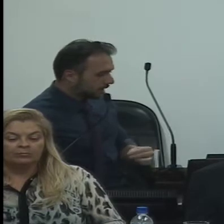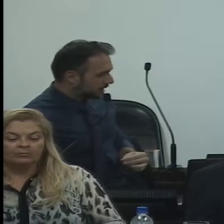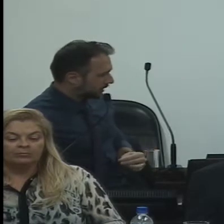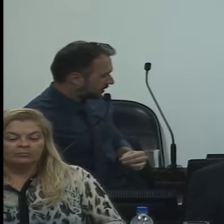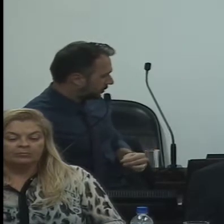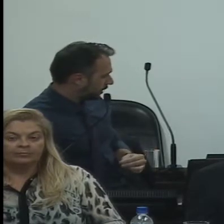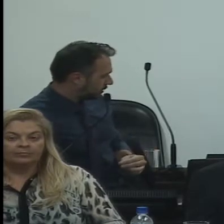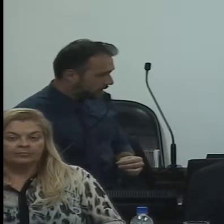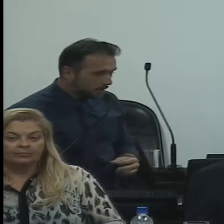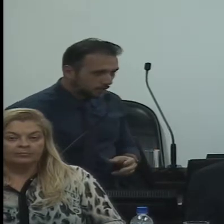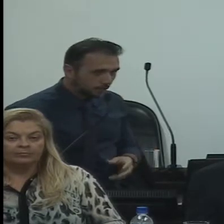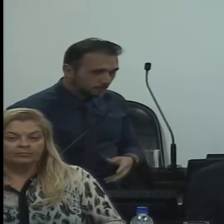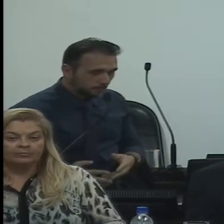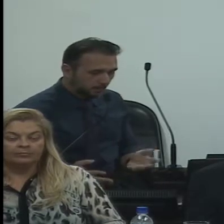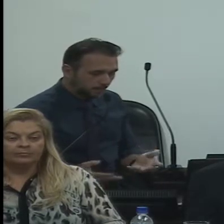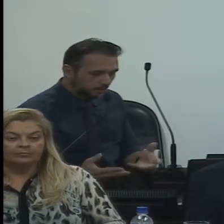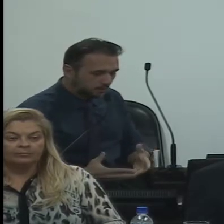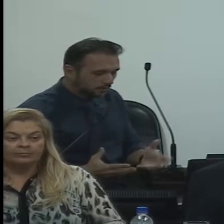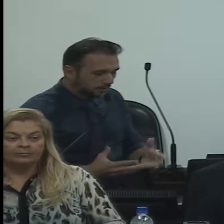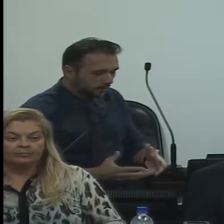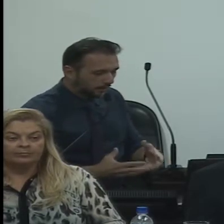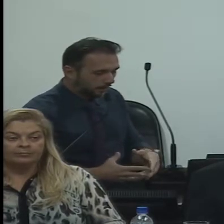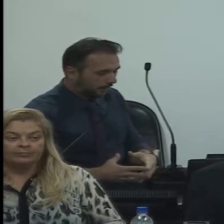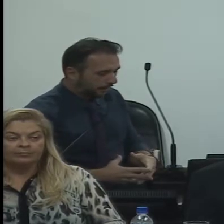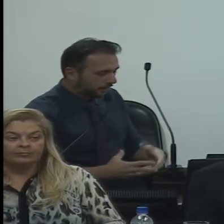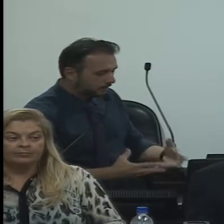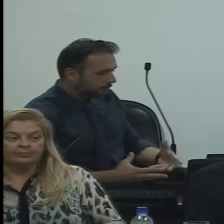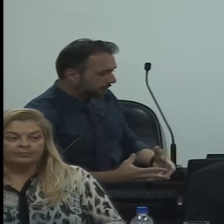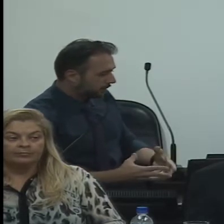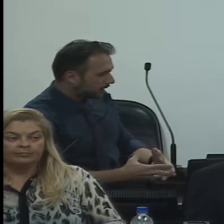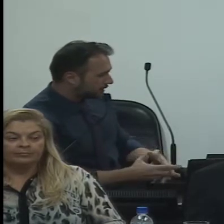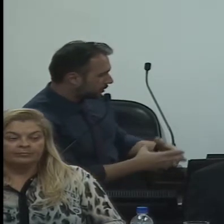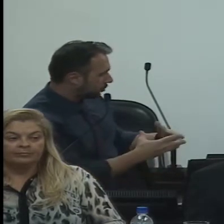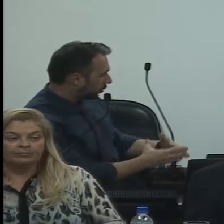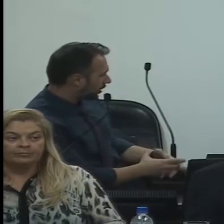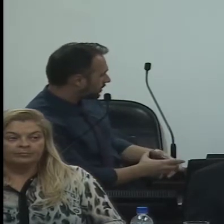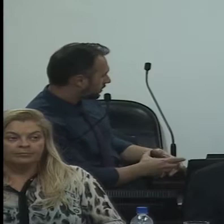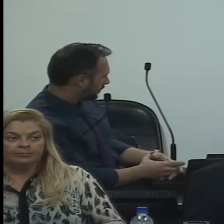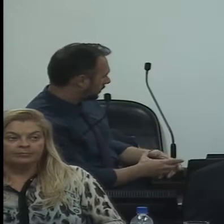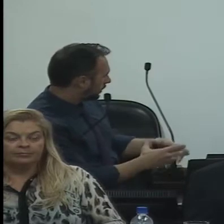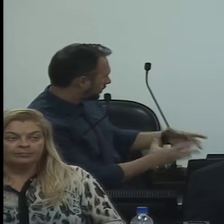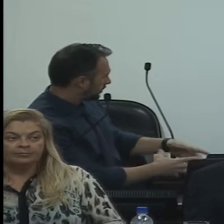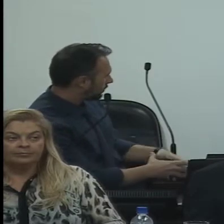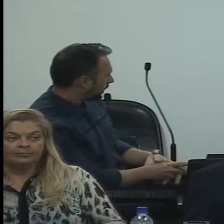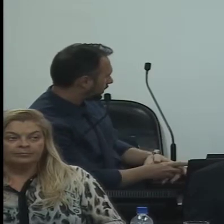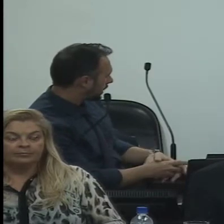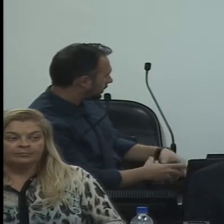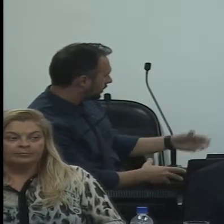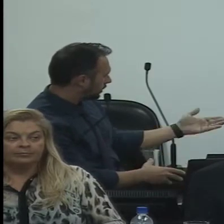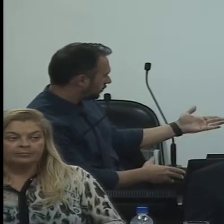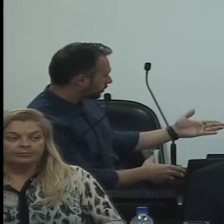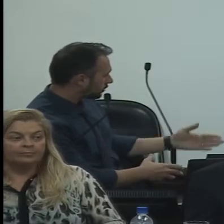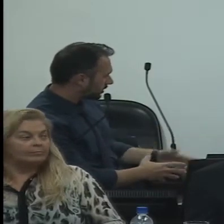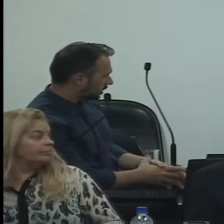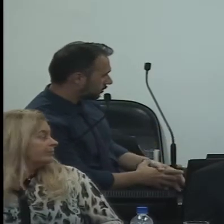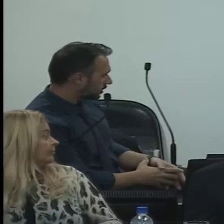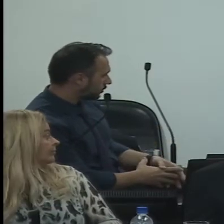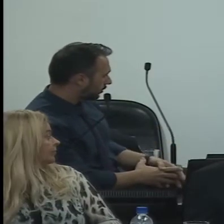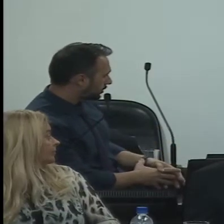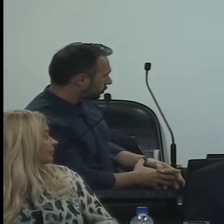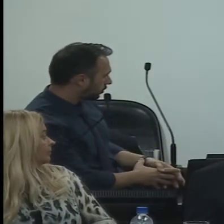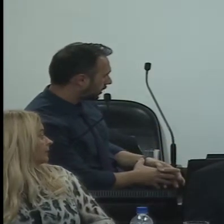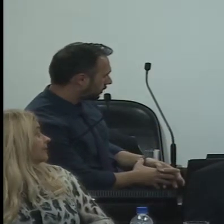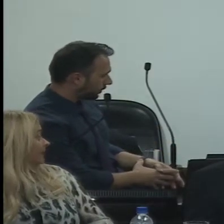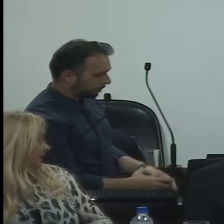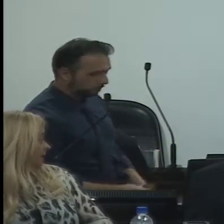também já está sabendo para que essa movimentação possa sim ser validada e nós consigamos